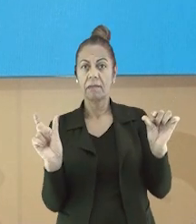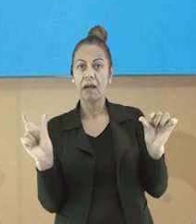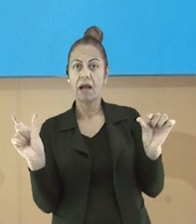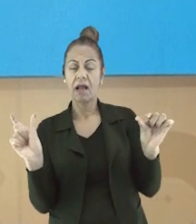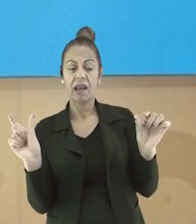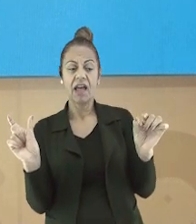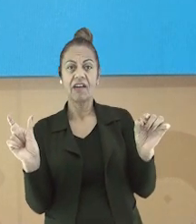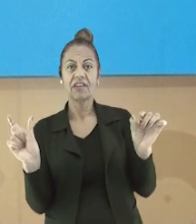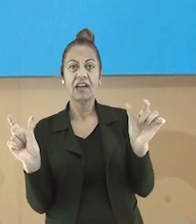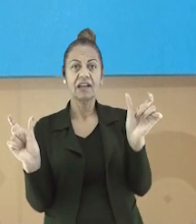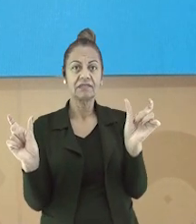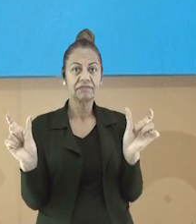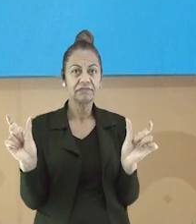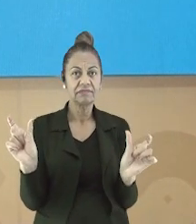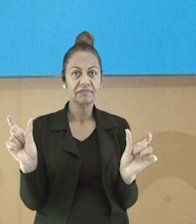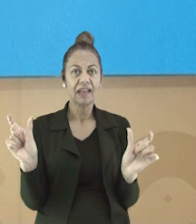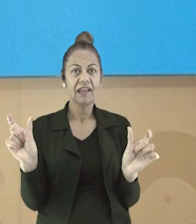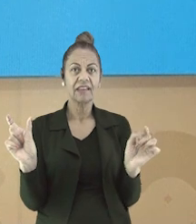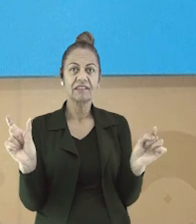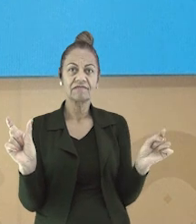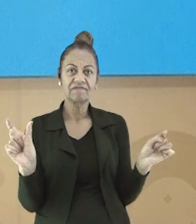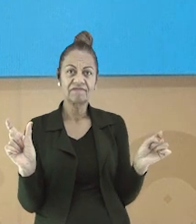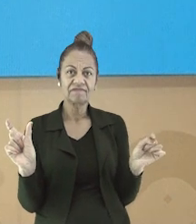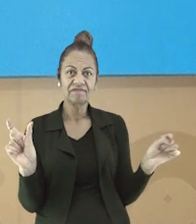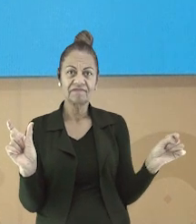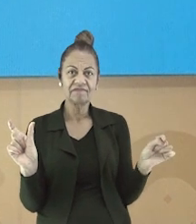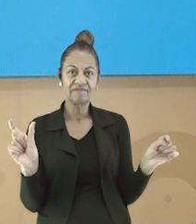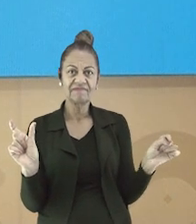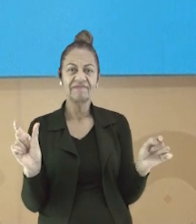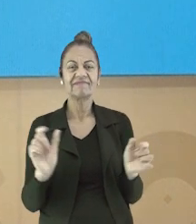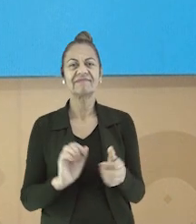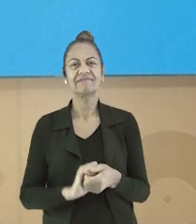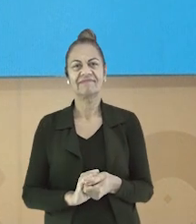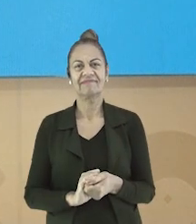compostas, separar as sílabas em final de linha, etc.